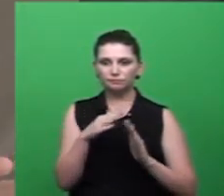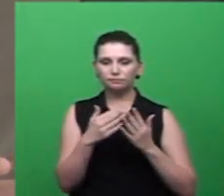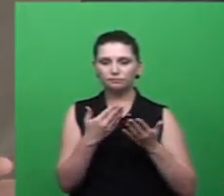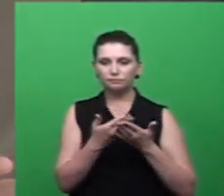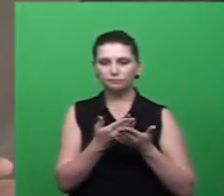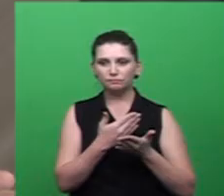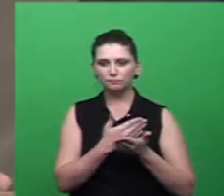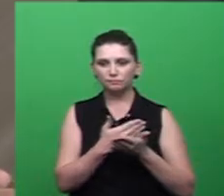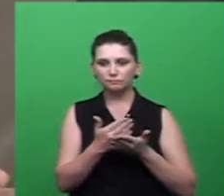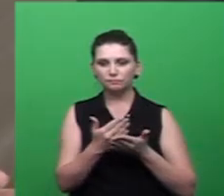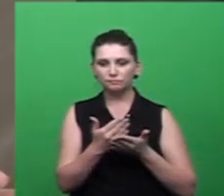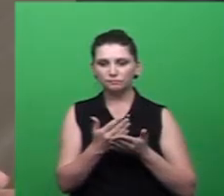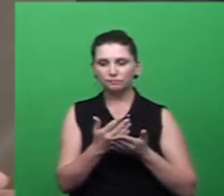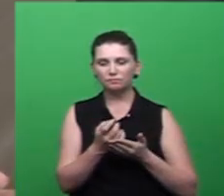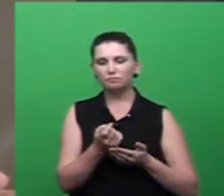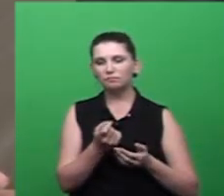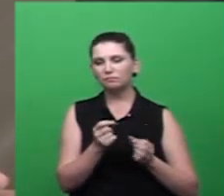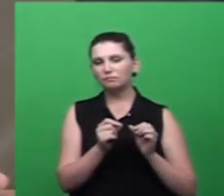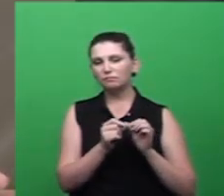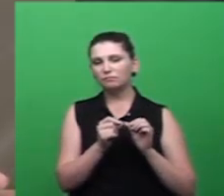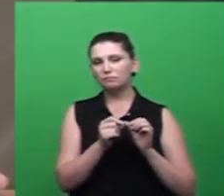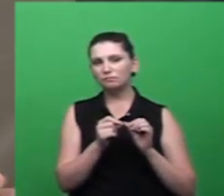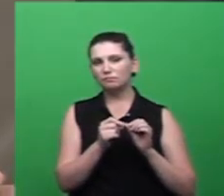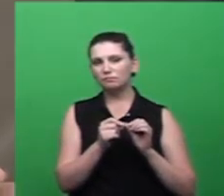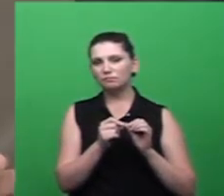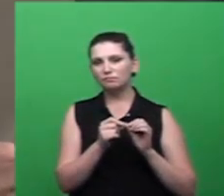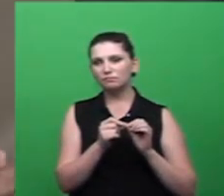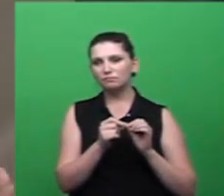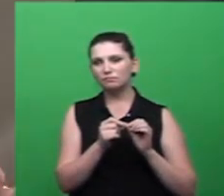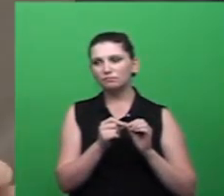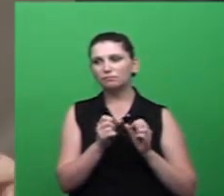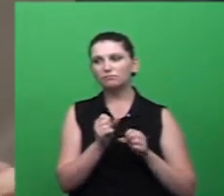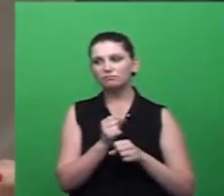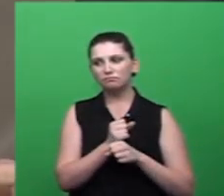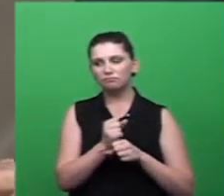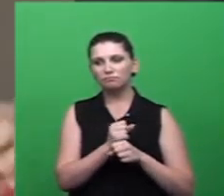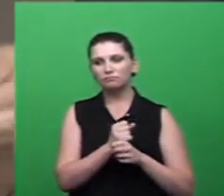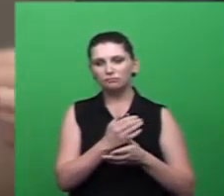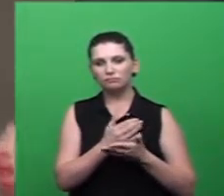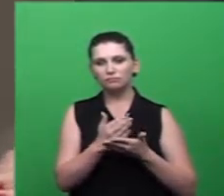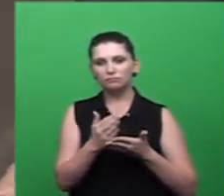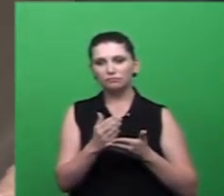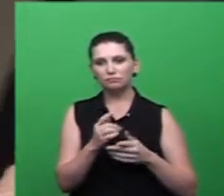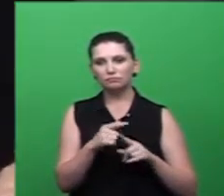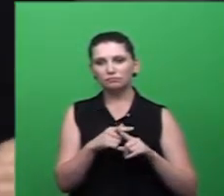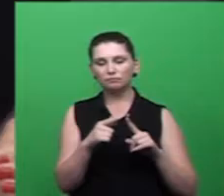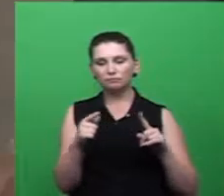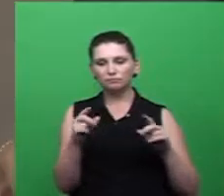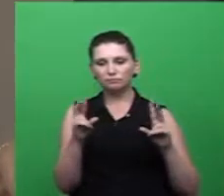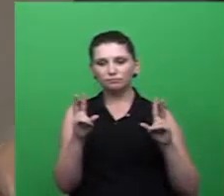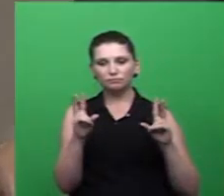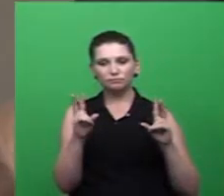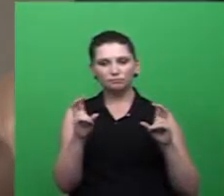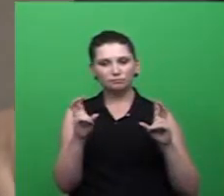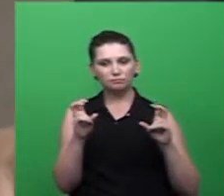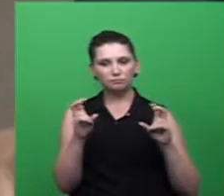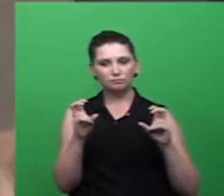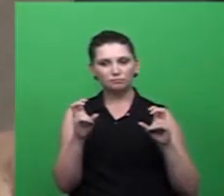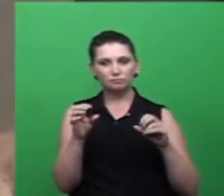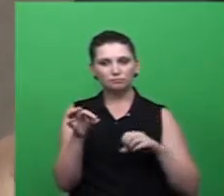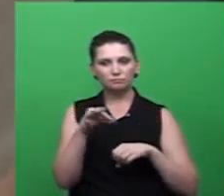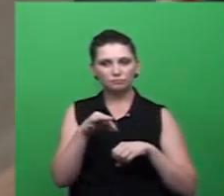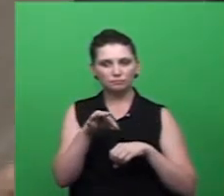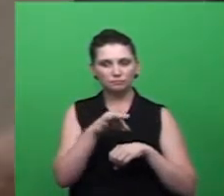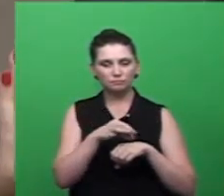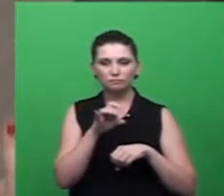precisar quando começou sabe 2007 foi isso isso mas o tema da dengue foi só